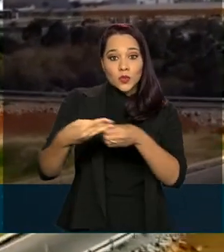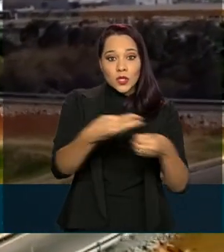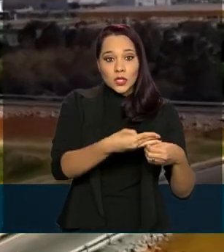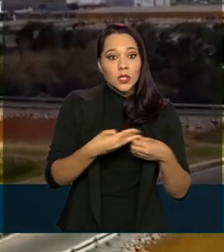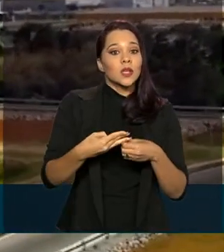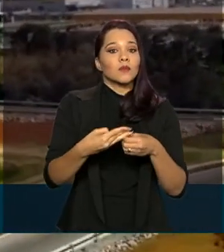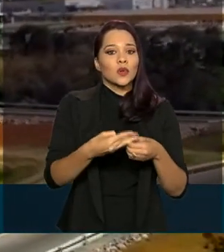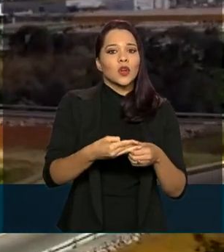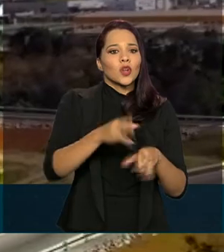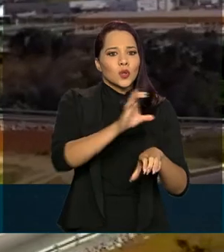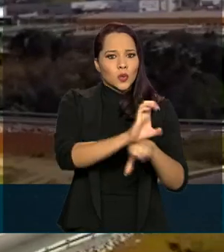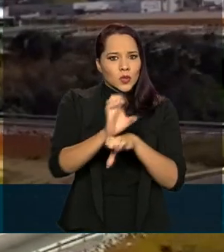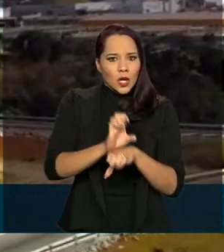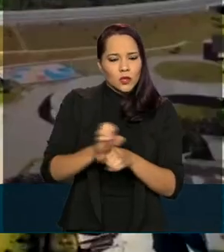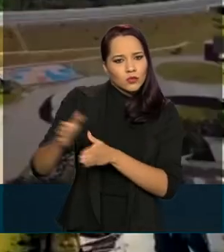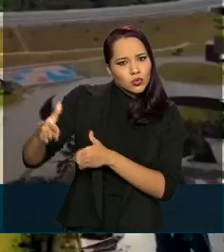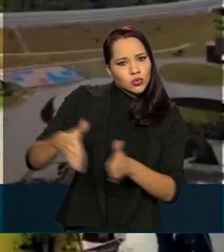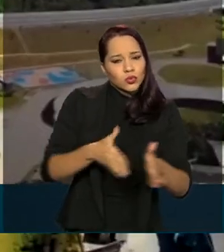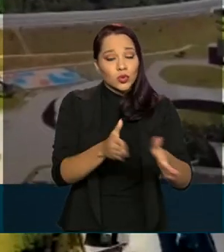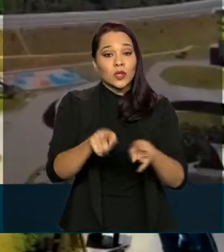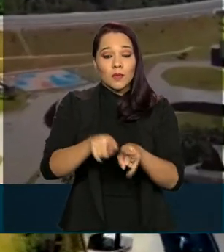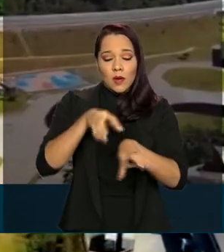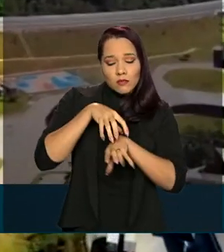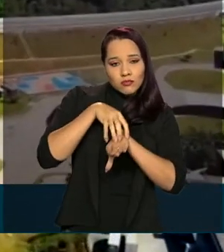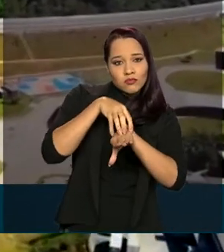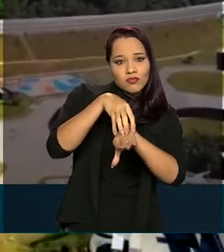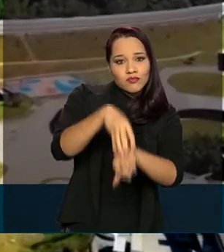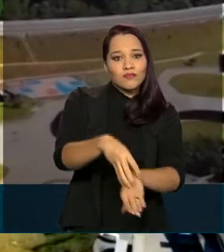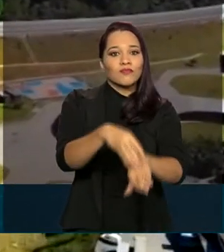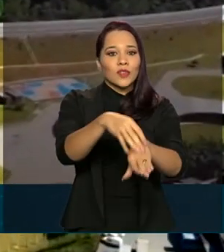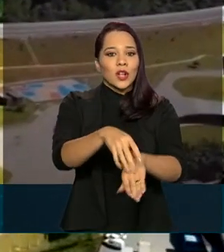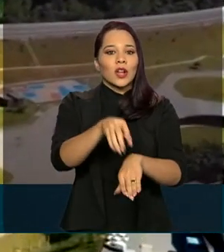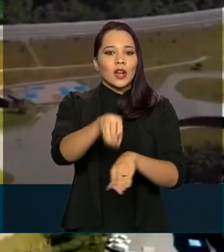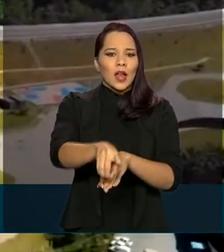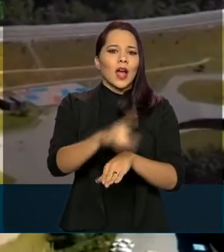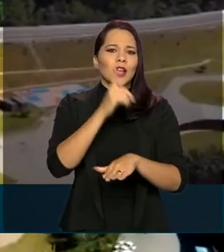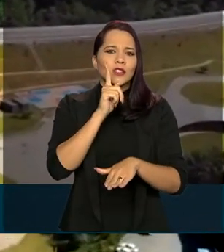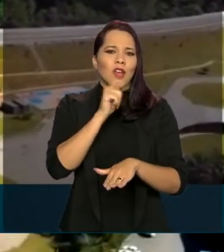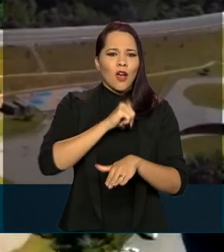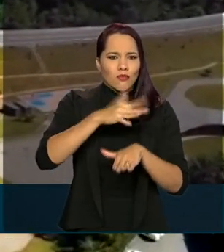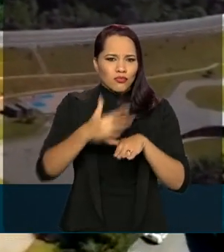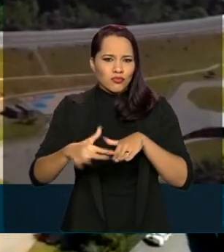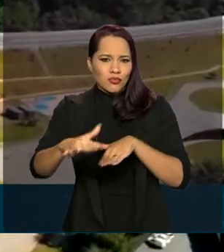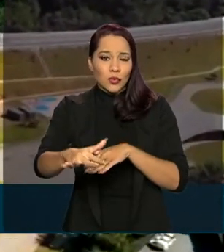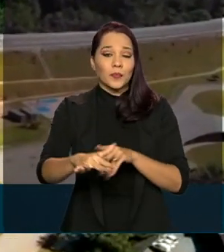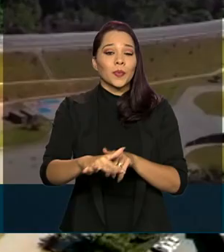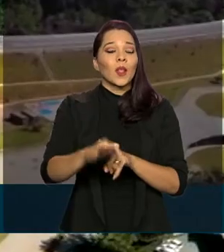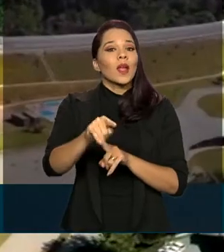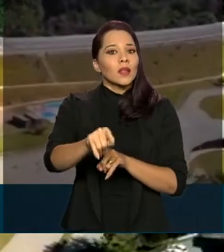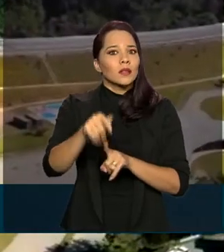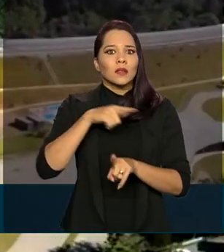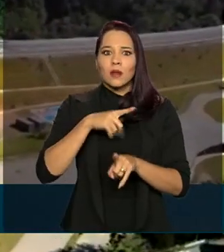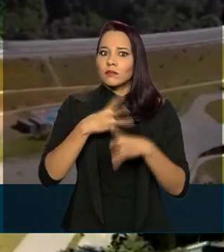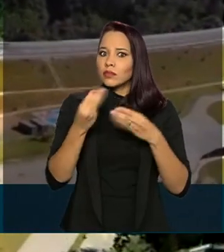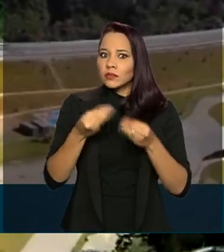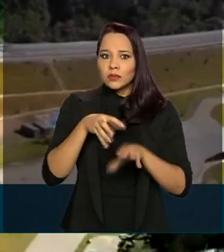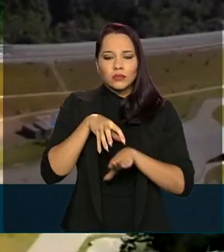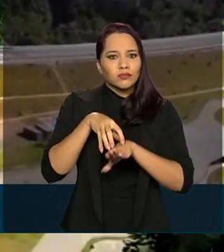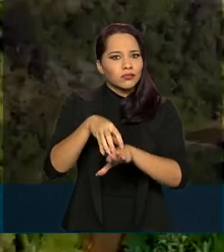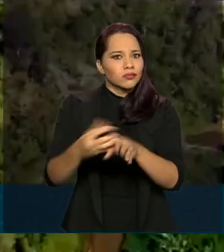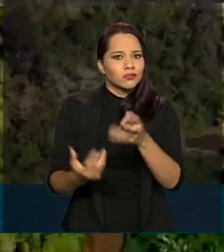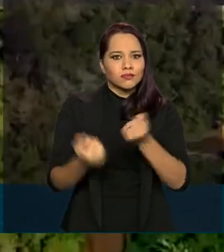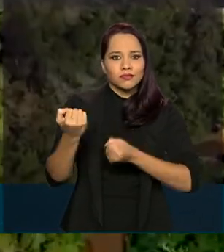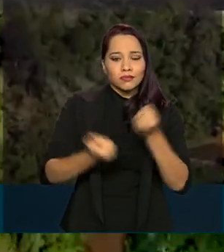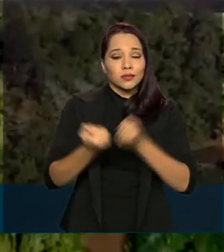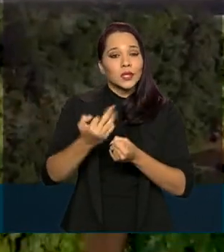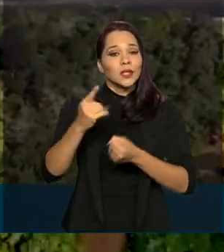Blumenau, e é corredor de escoamento para os portos de Itajaí e São Francisco do Sul. É de grande movimentação e representatividade